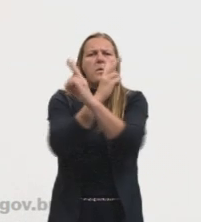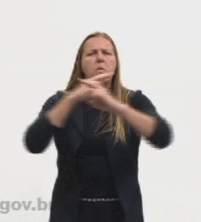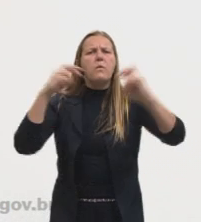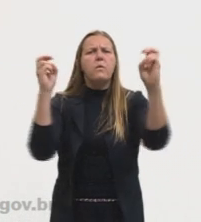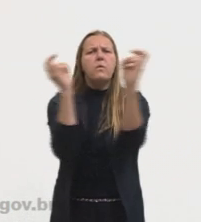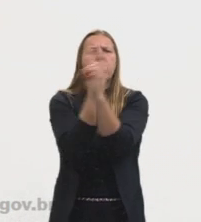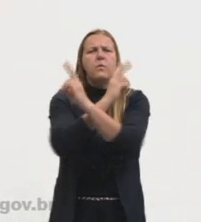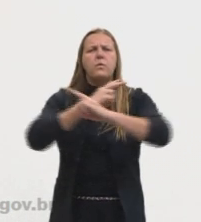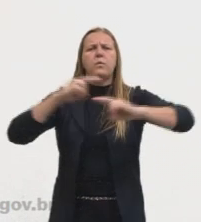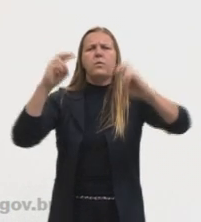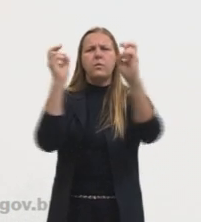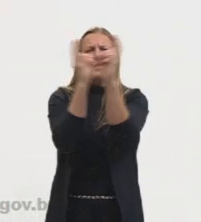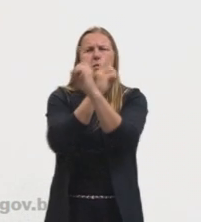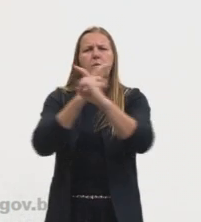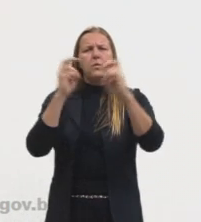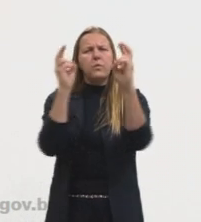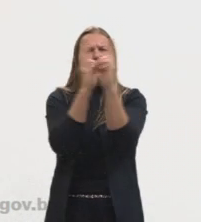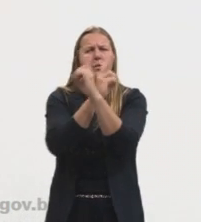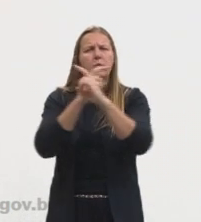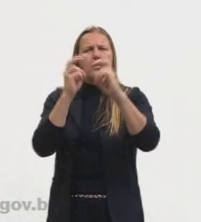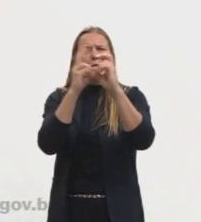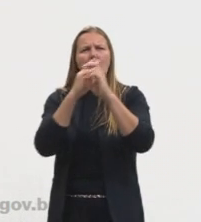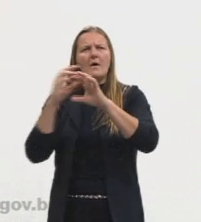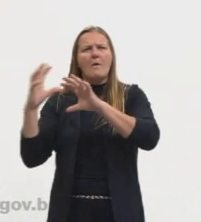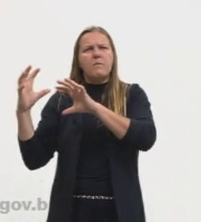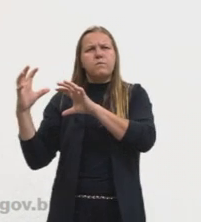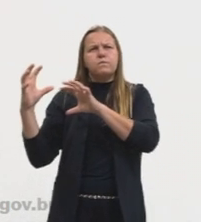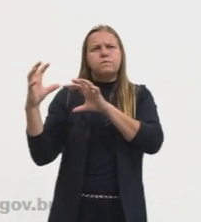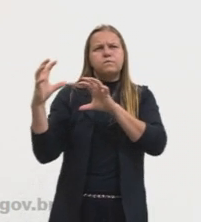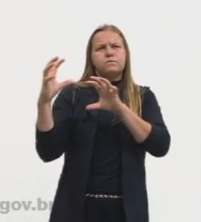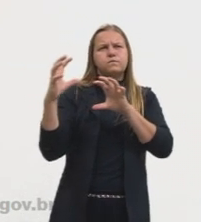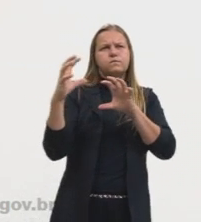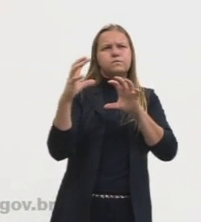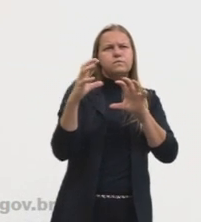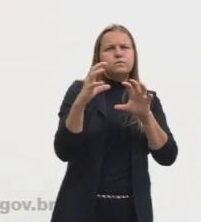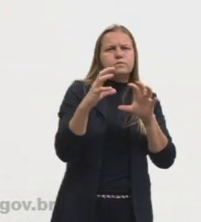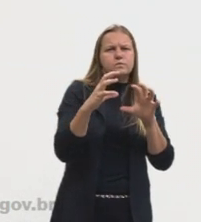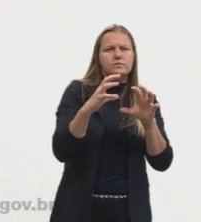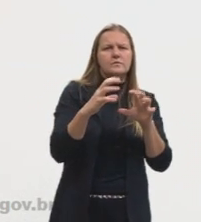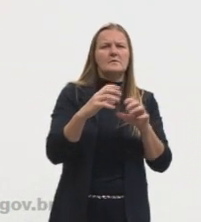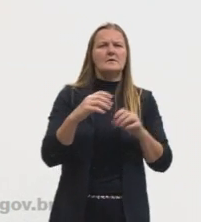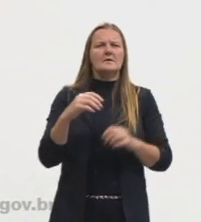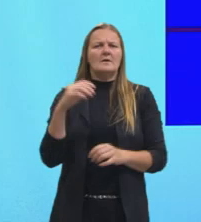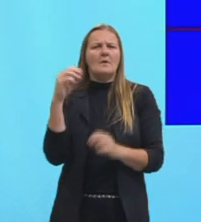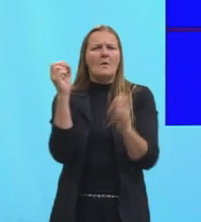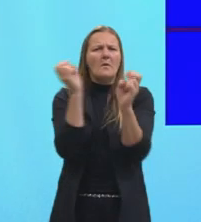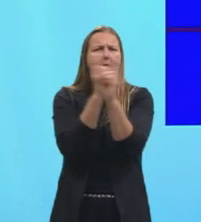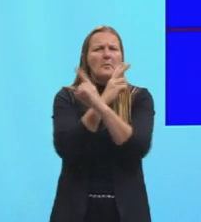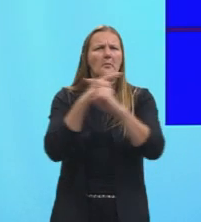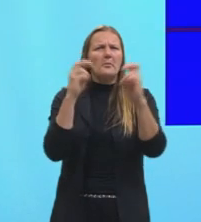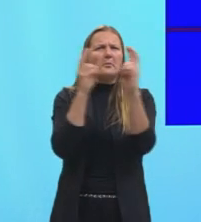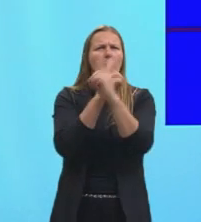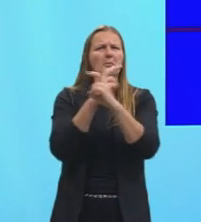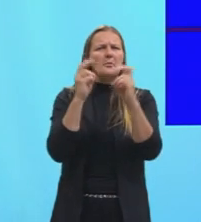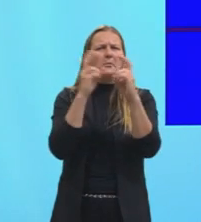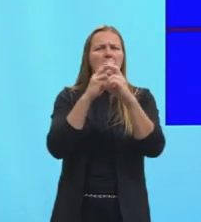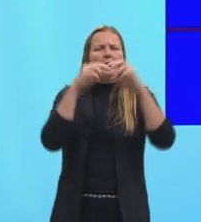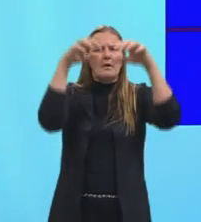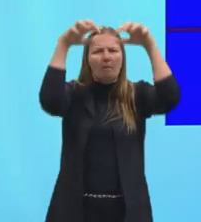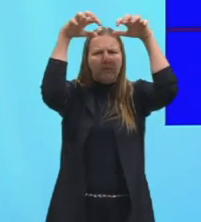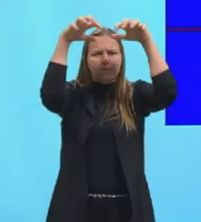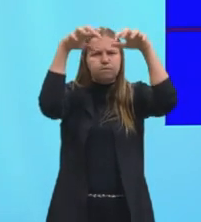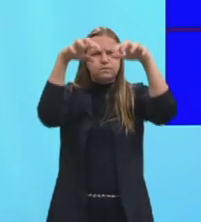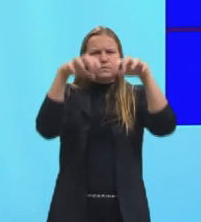dela são chamados alíseos, né, ela joga, então, essa, esse vento, né, do trópico pro Equador, tá,